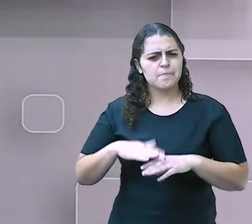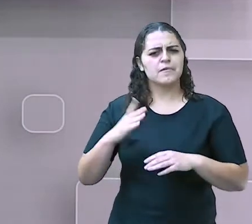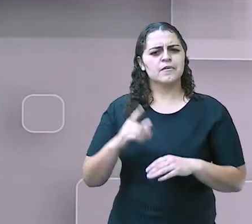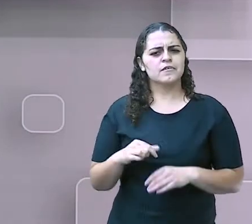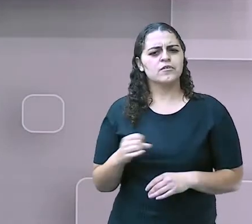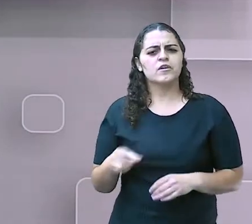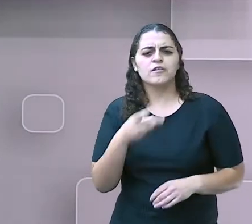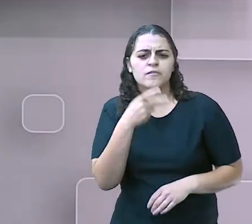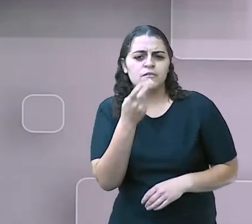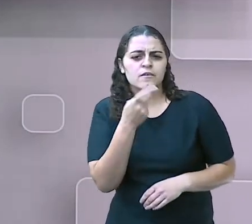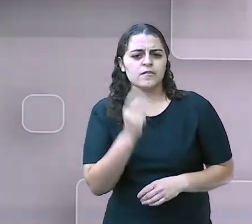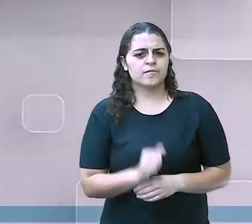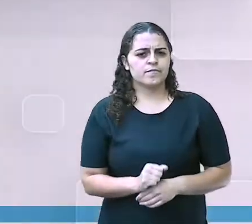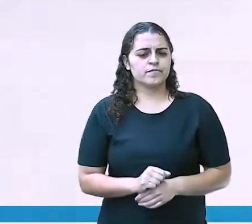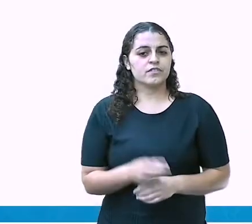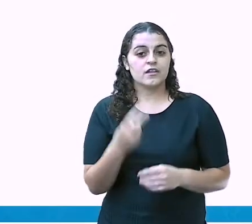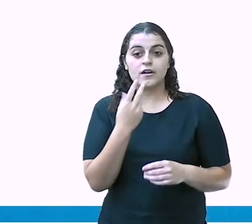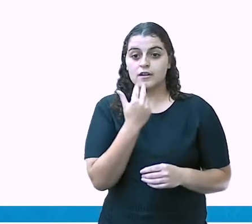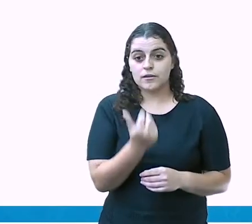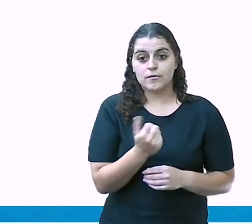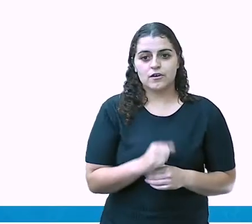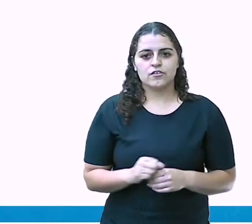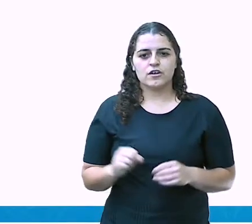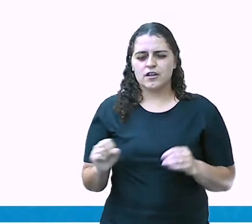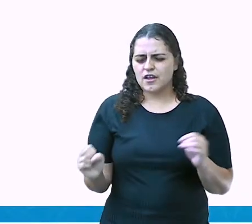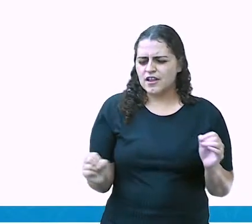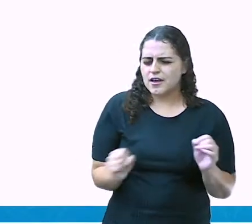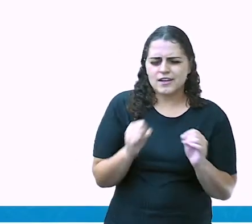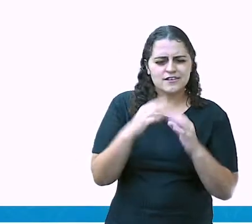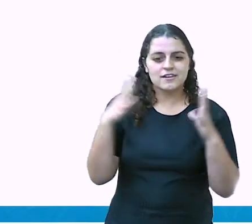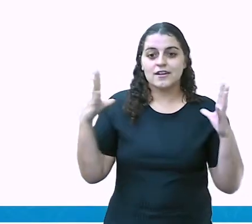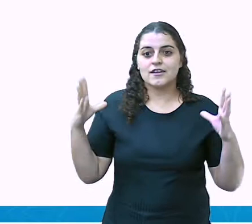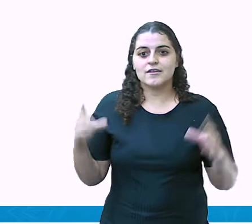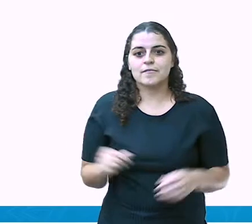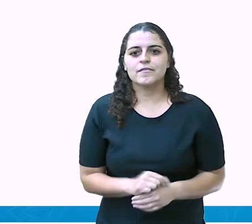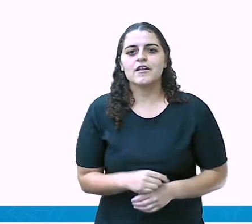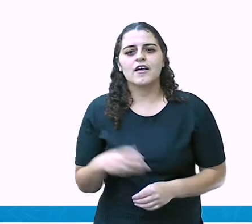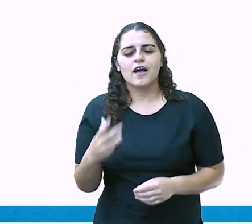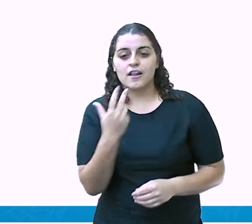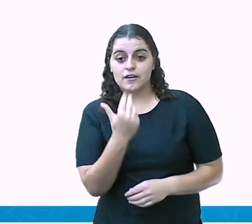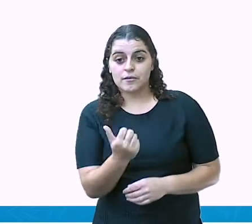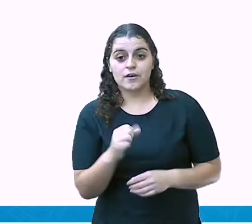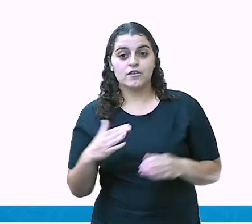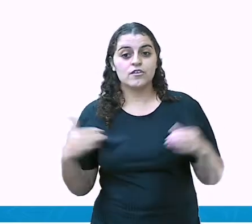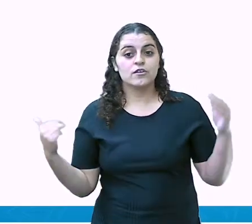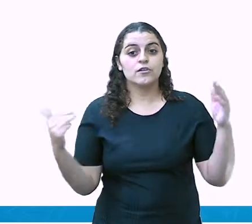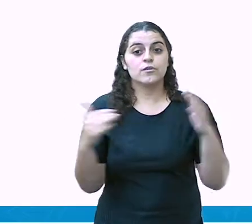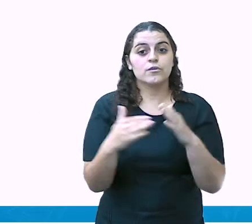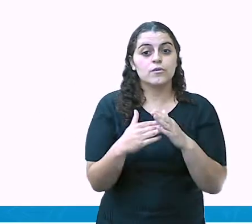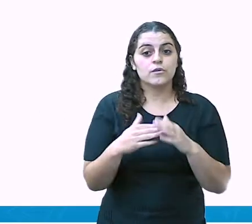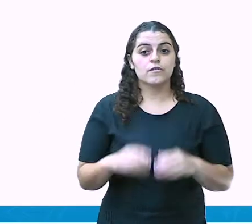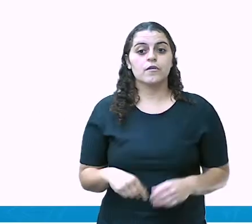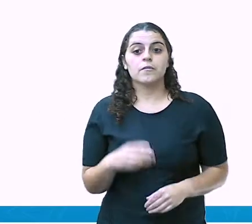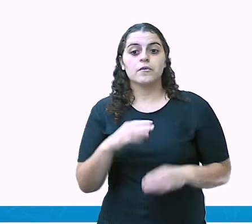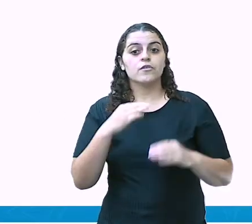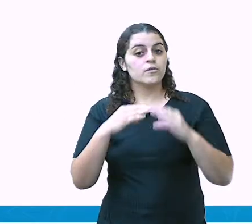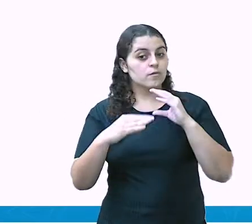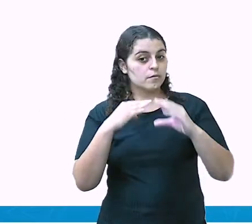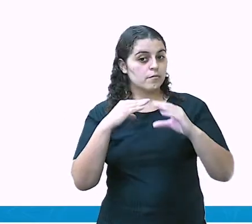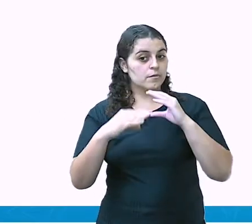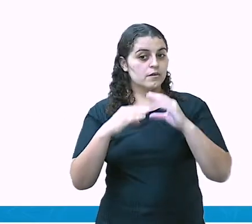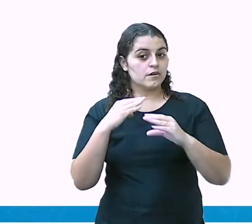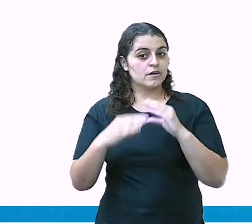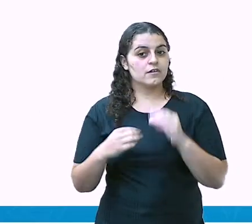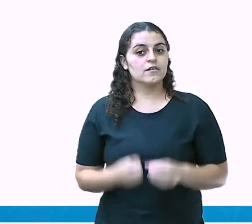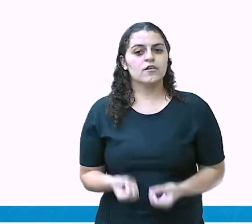que falar, nós vimos isso também. A linguagem, ela abrange muito mais que isso. A linguagem é toda forma que nós temos para